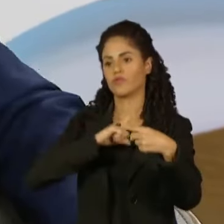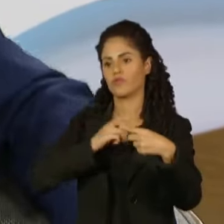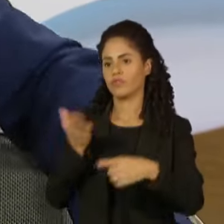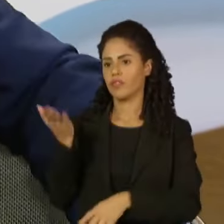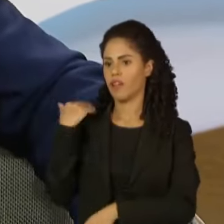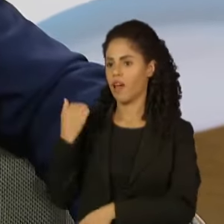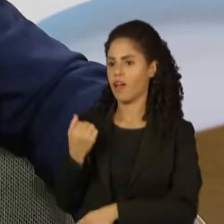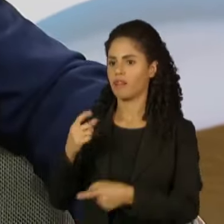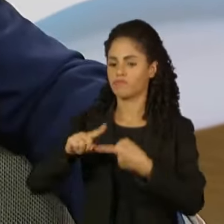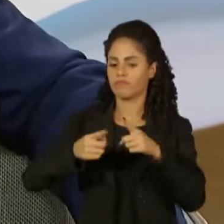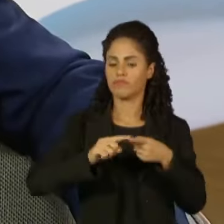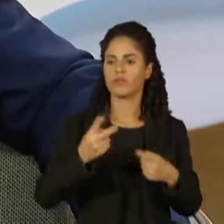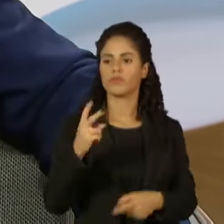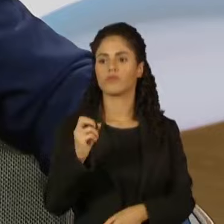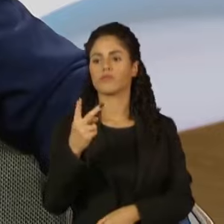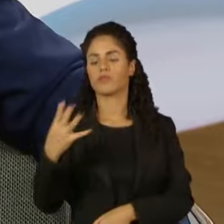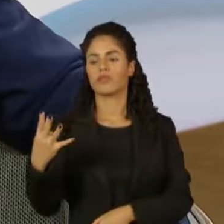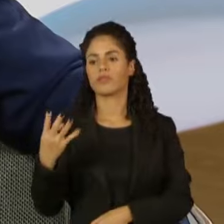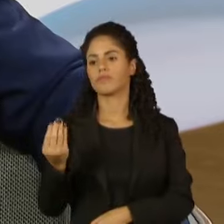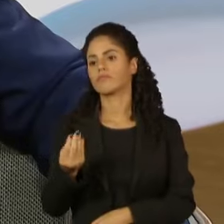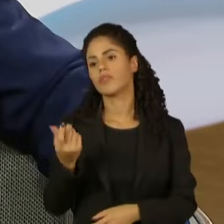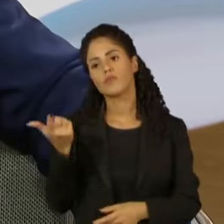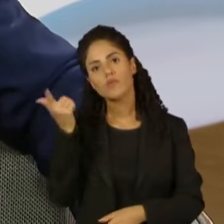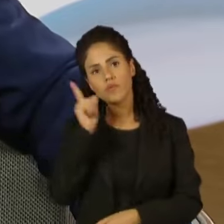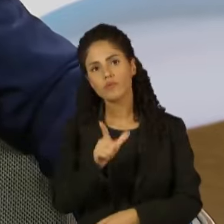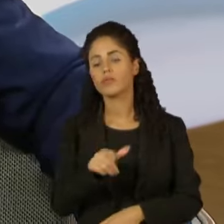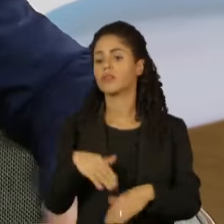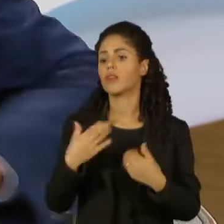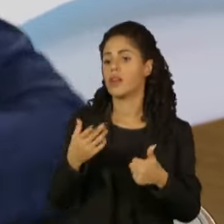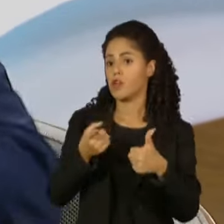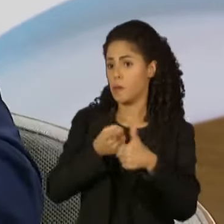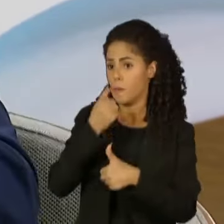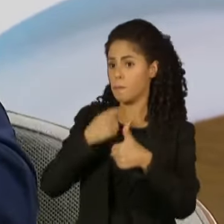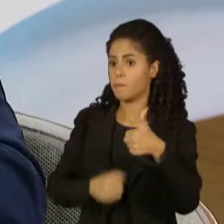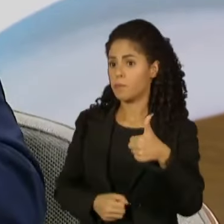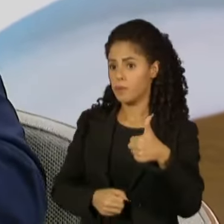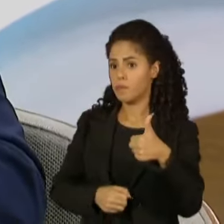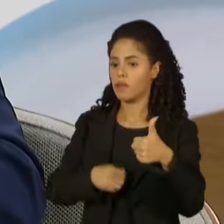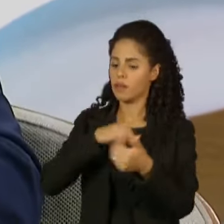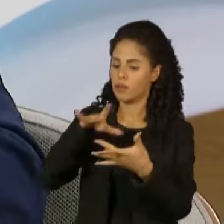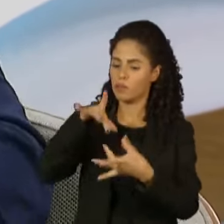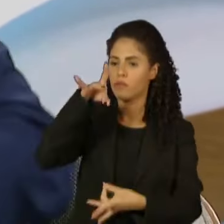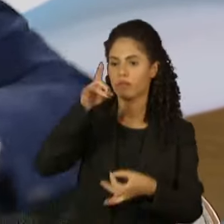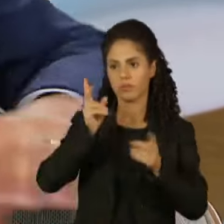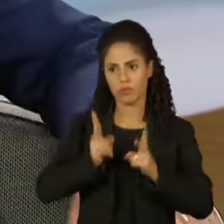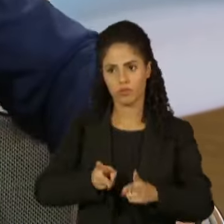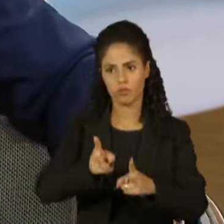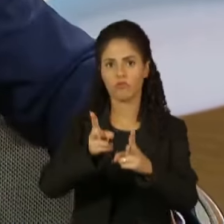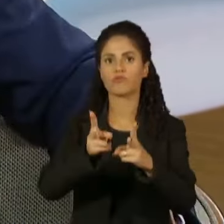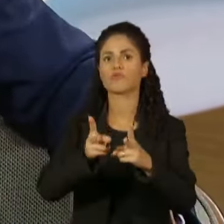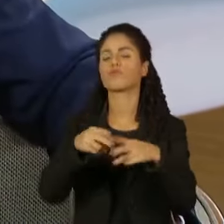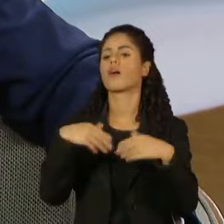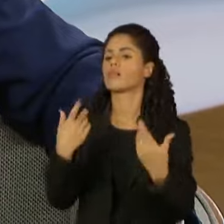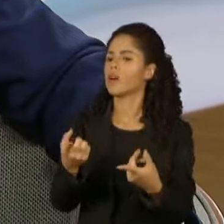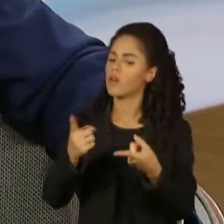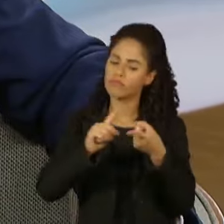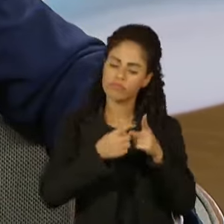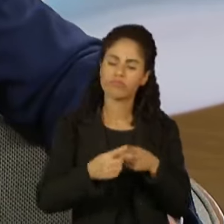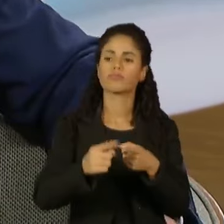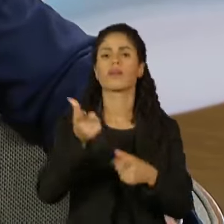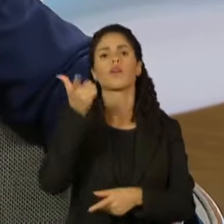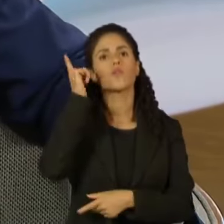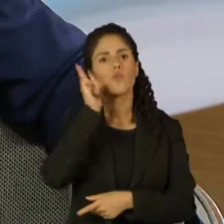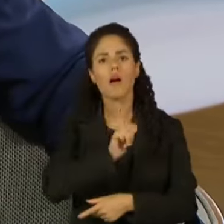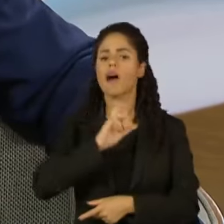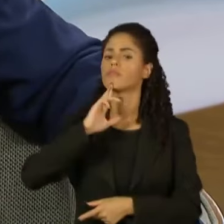da articulação política na relação ao Congresso Nacional. O primeiro era salvar a democracia. E essa articulação política,